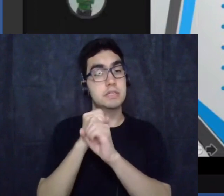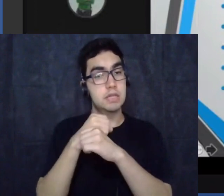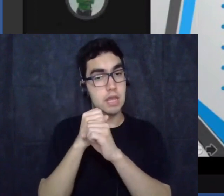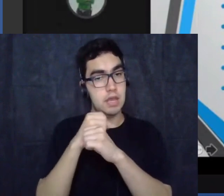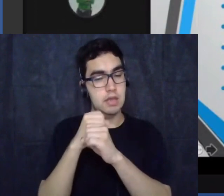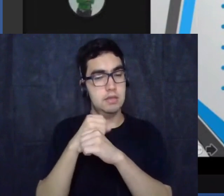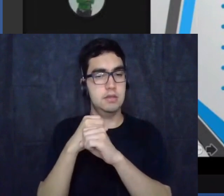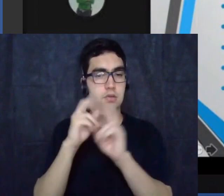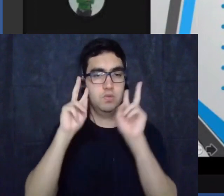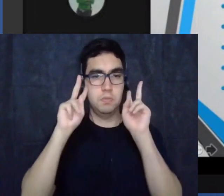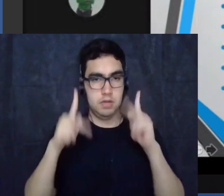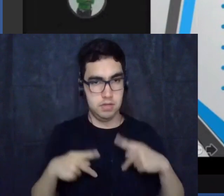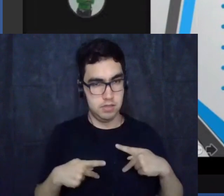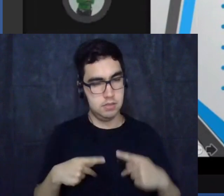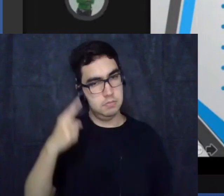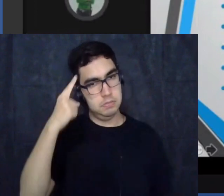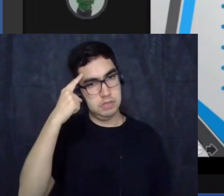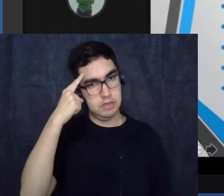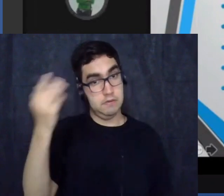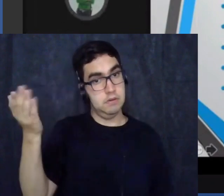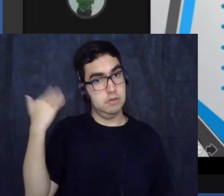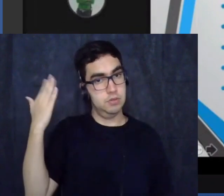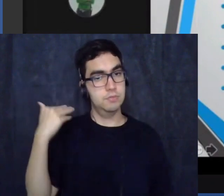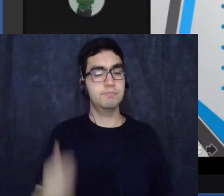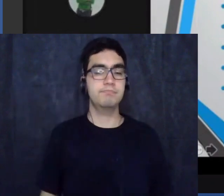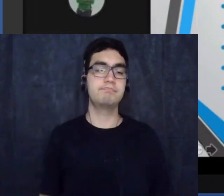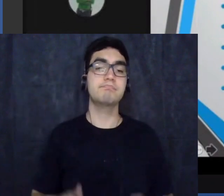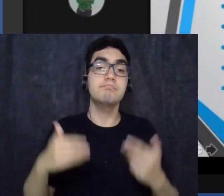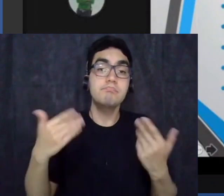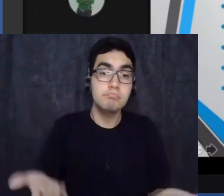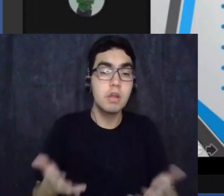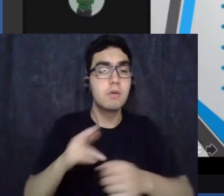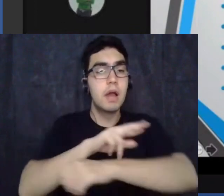Portanto, essas teorias raciais